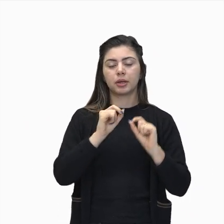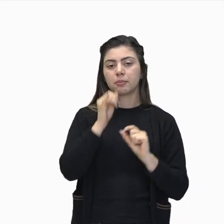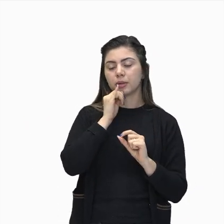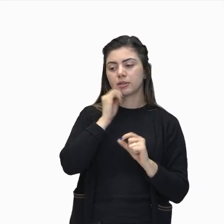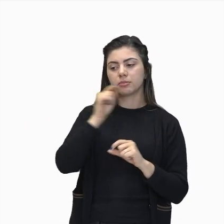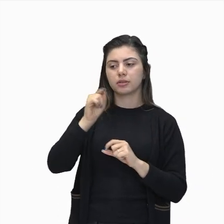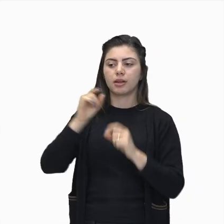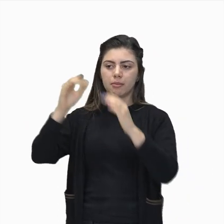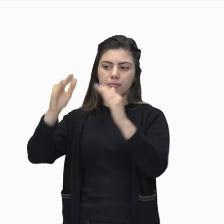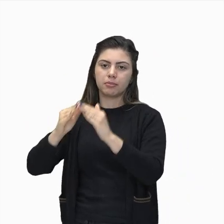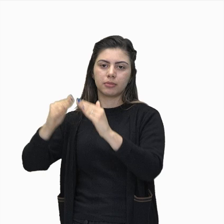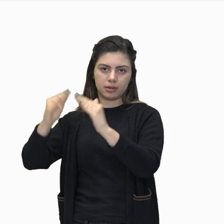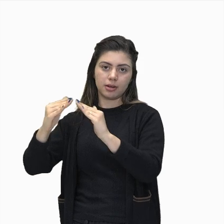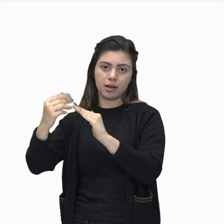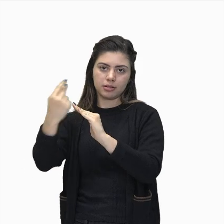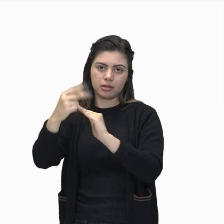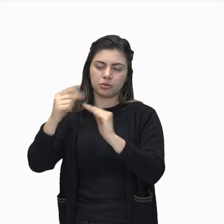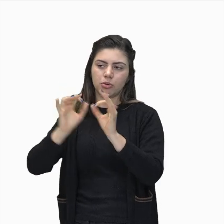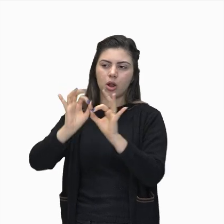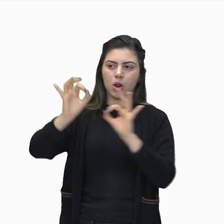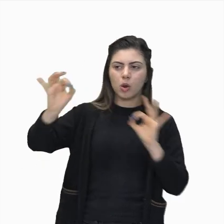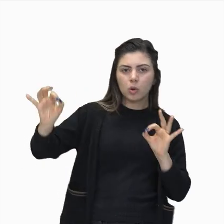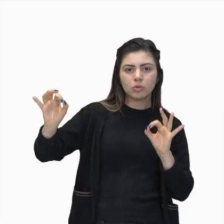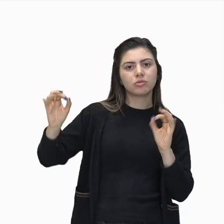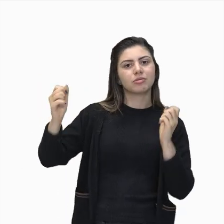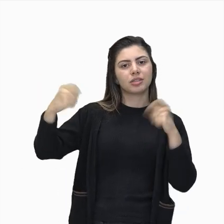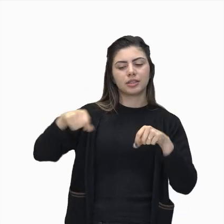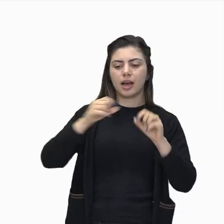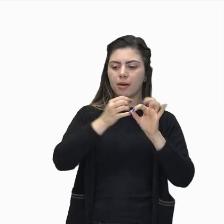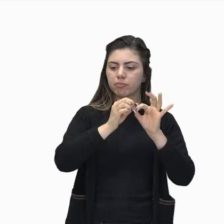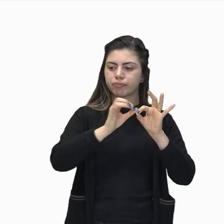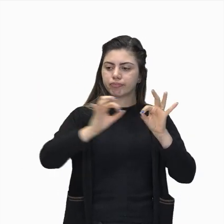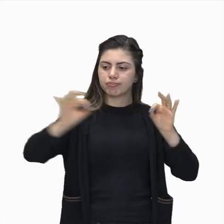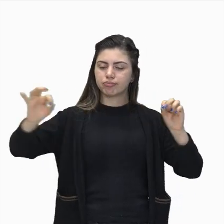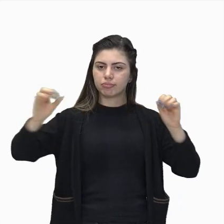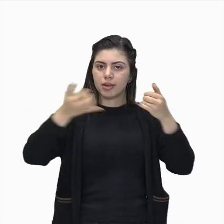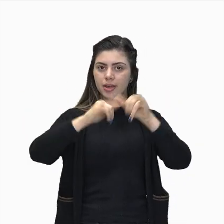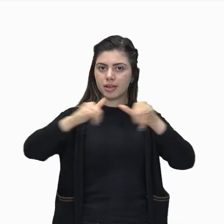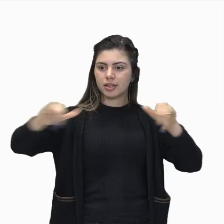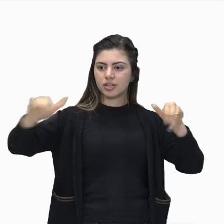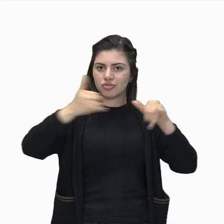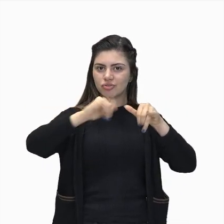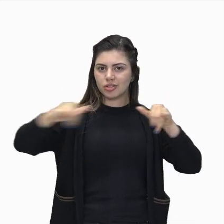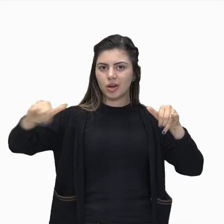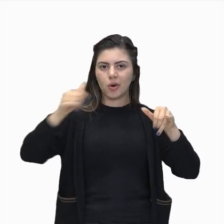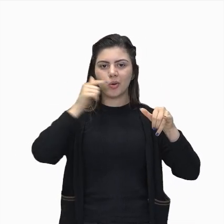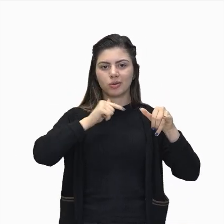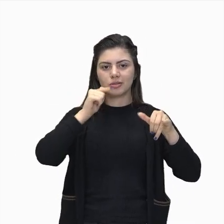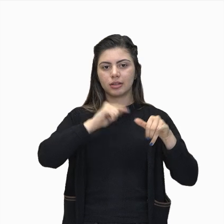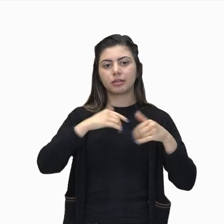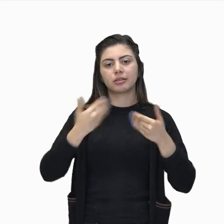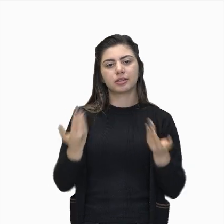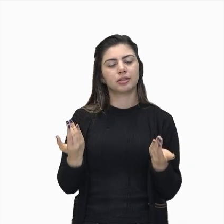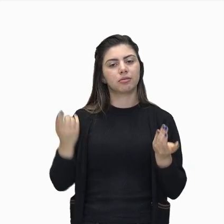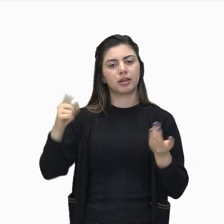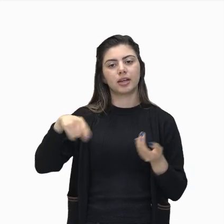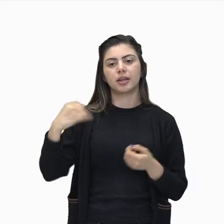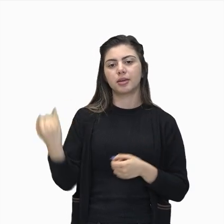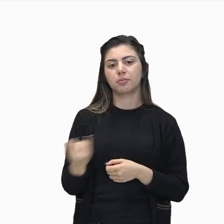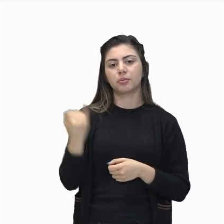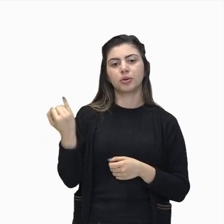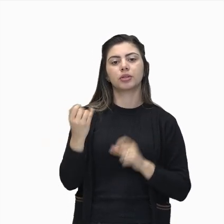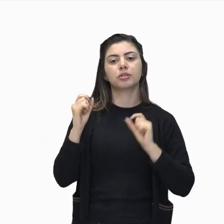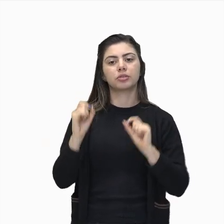elétrica chegue ao consumidor final. A energia elétrica contribui de maneira significativa para